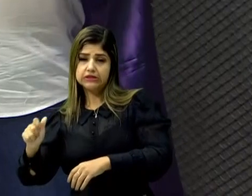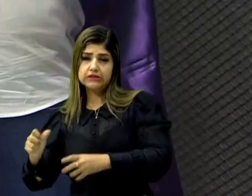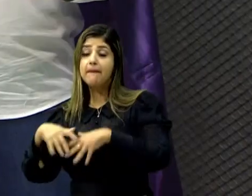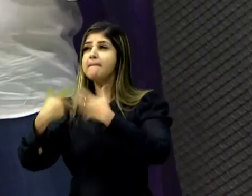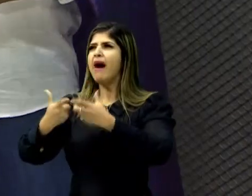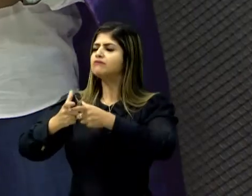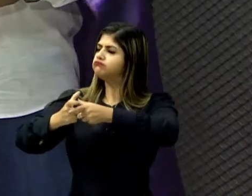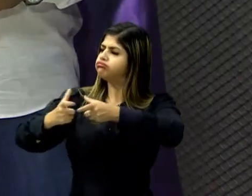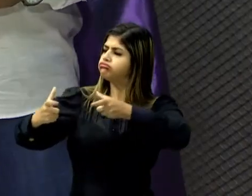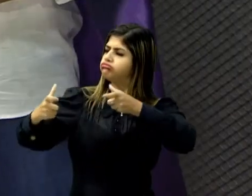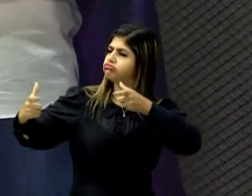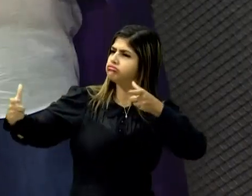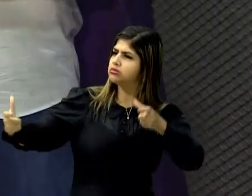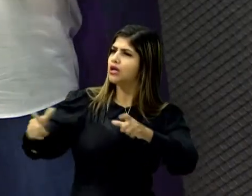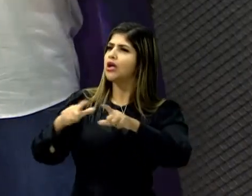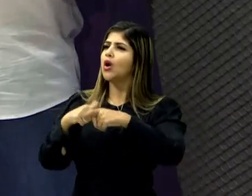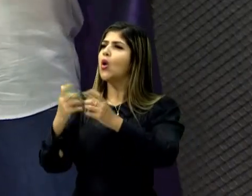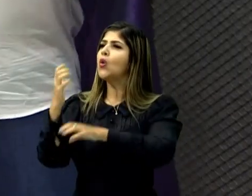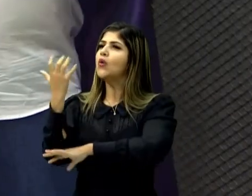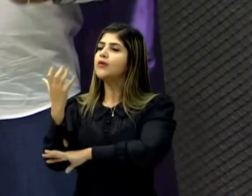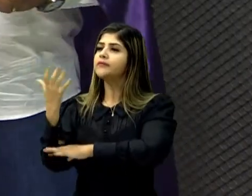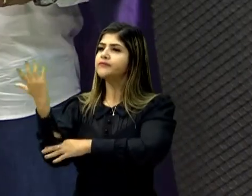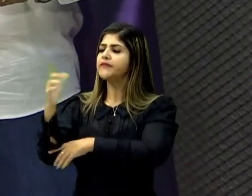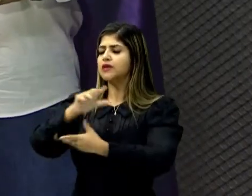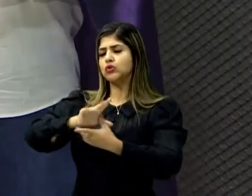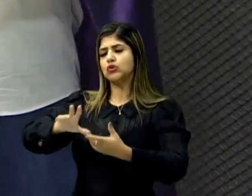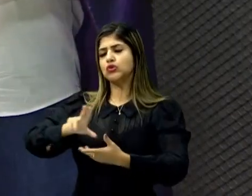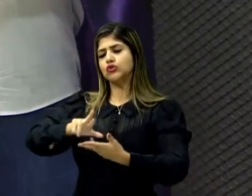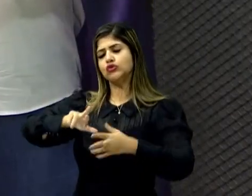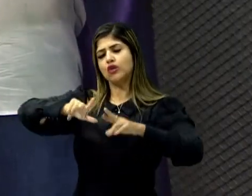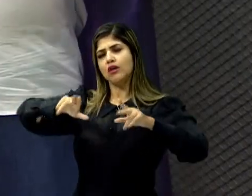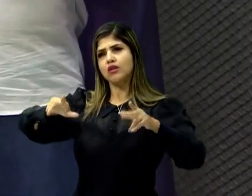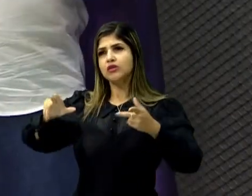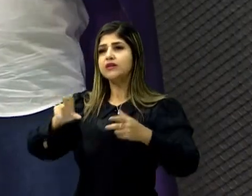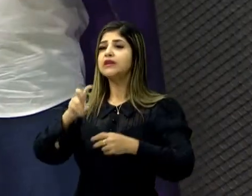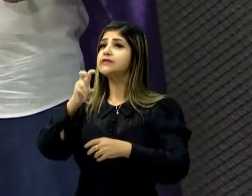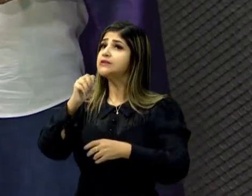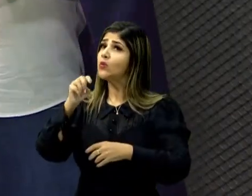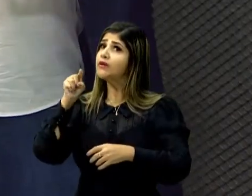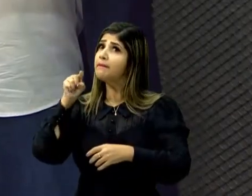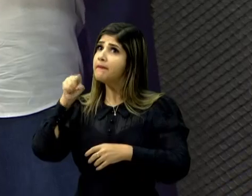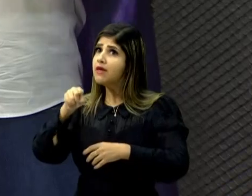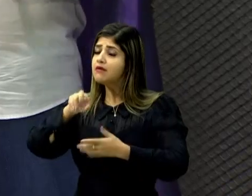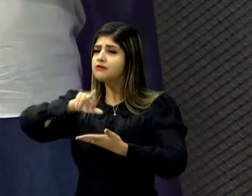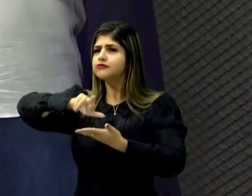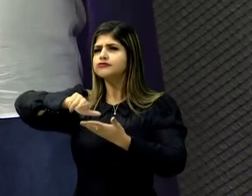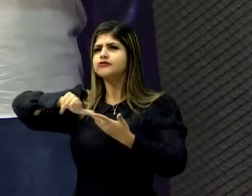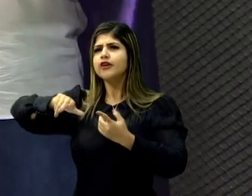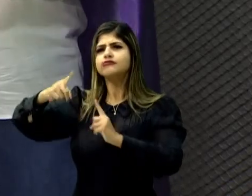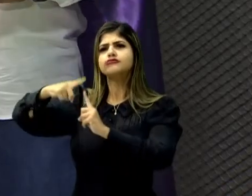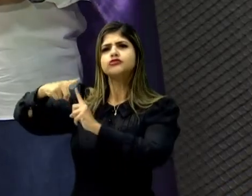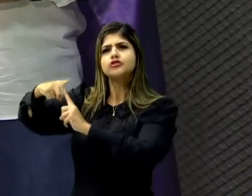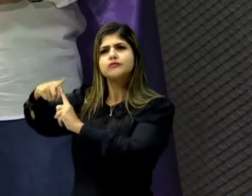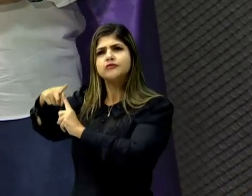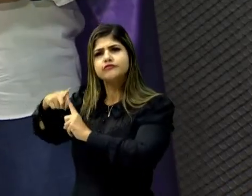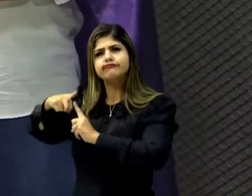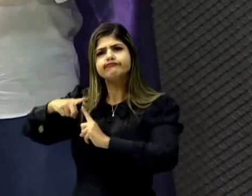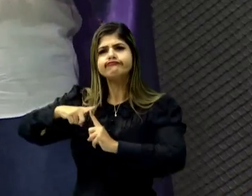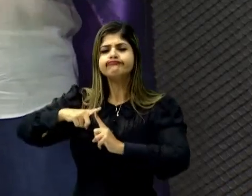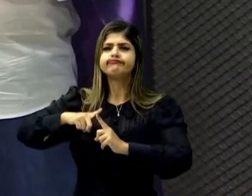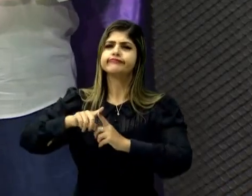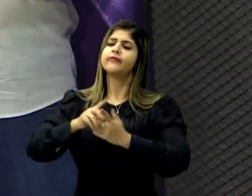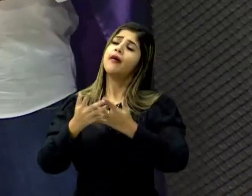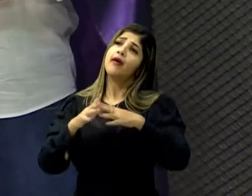ampliou e entrou para a família da Asteraceae, que tem 50 mil espécies e 900 gêneros.